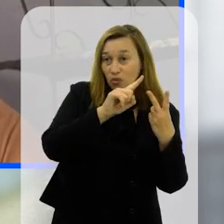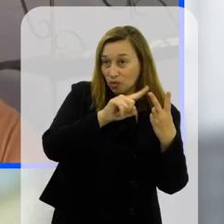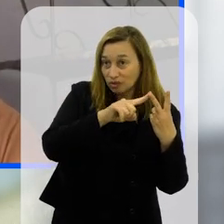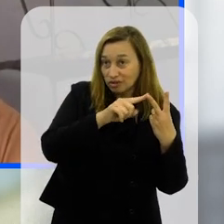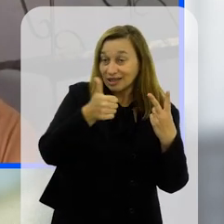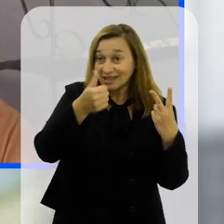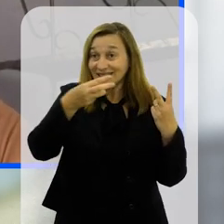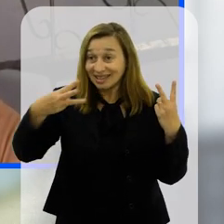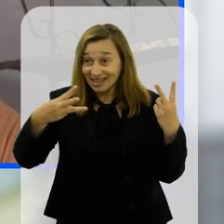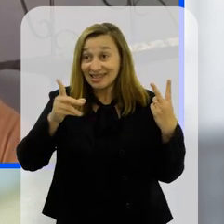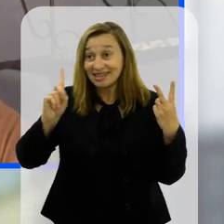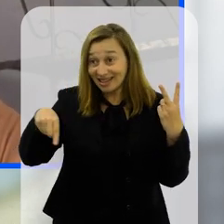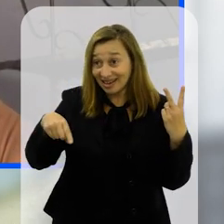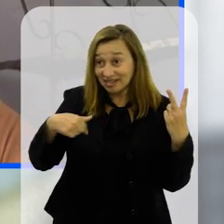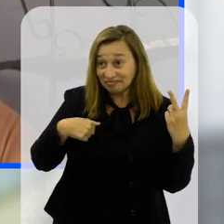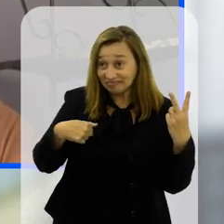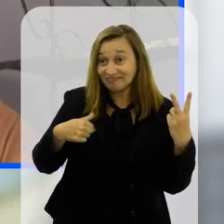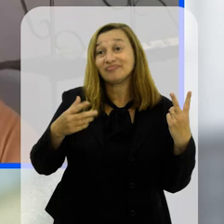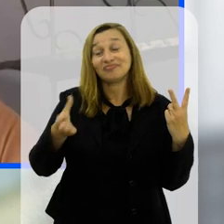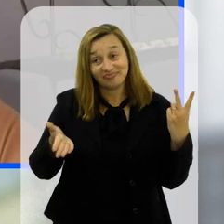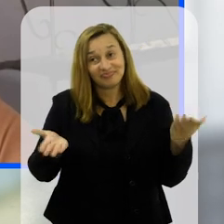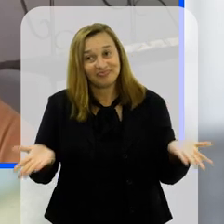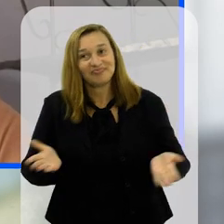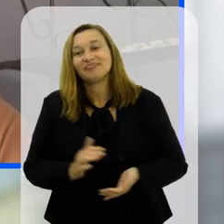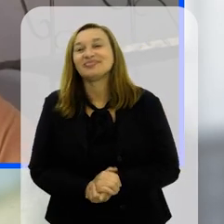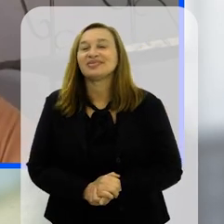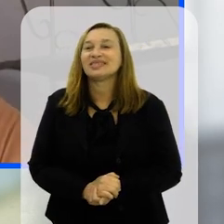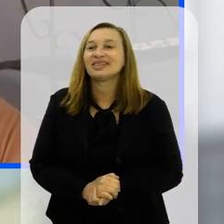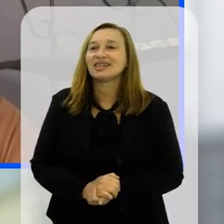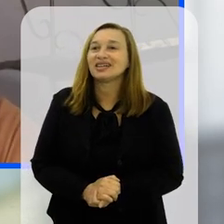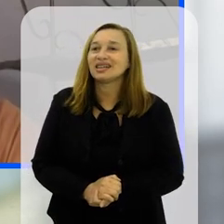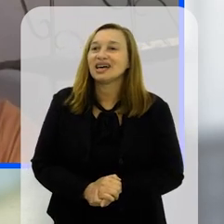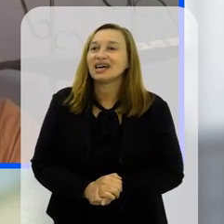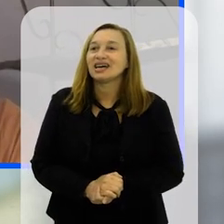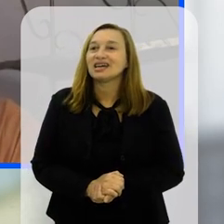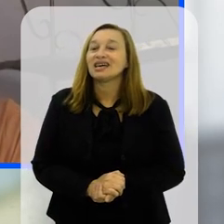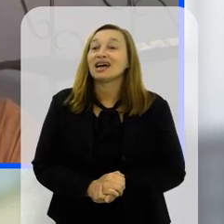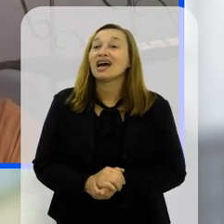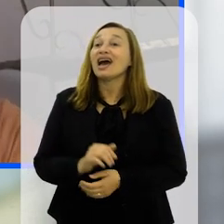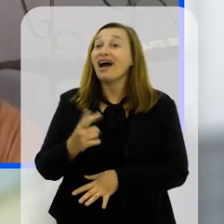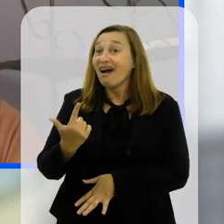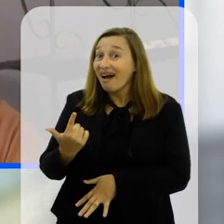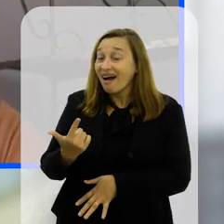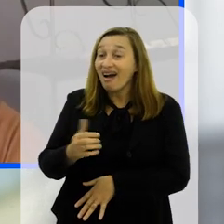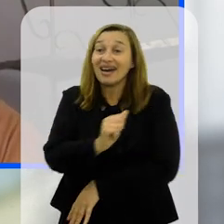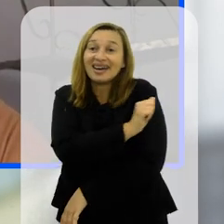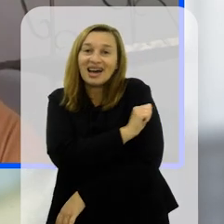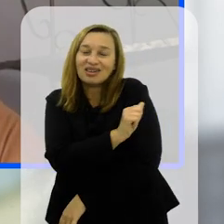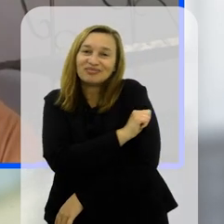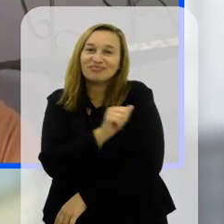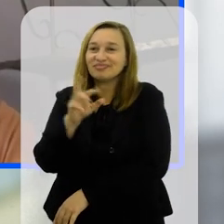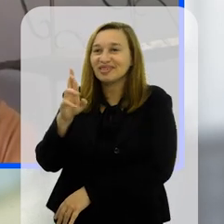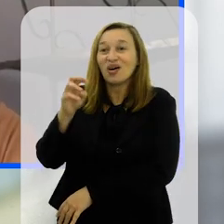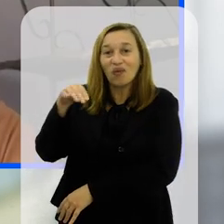E aí, você tem que... aluna da Rose Ah, ela é aluna da Rose? É